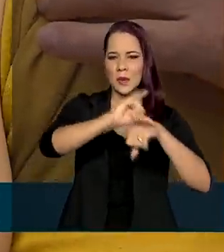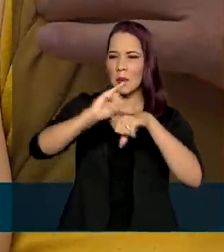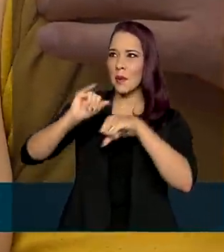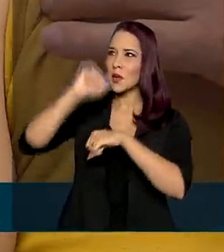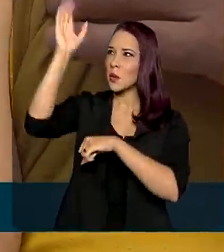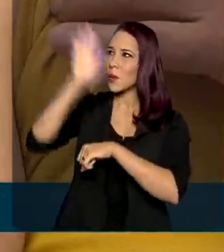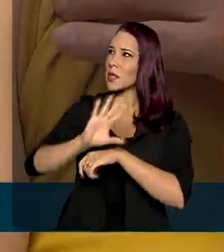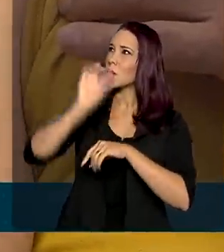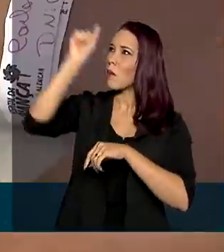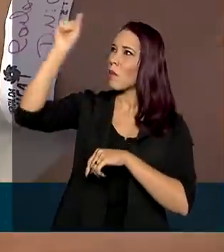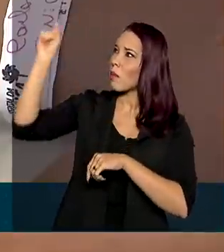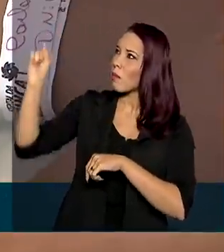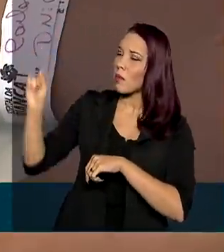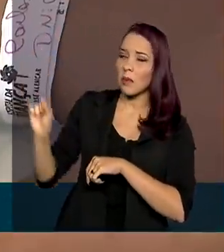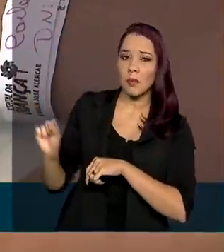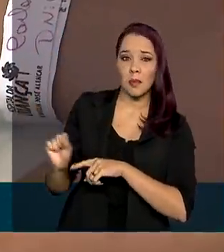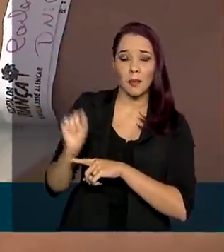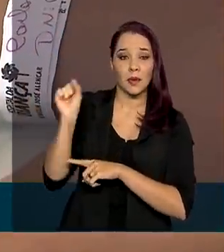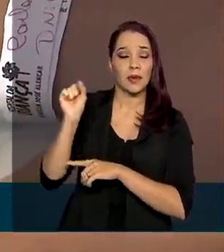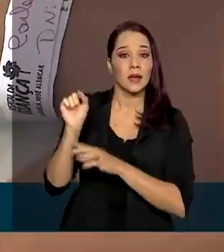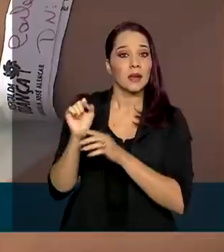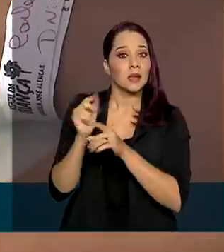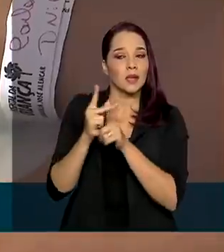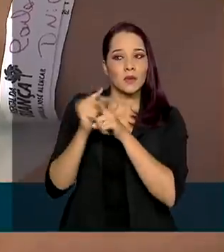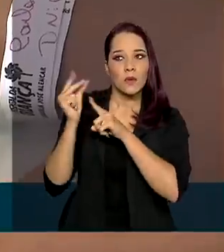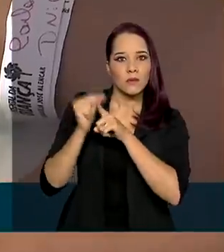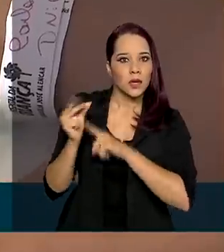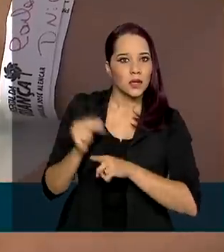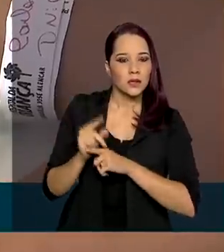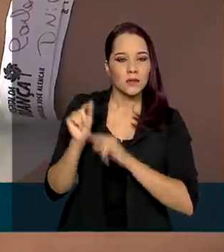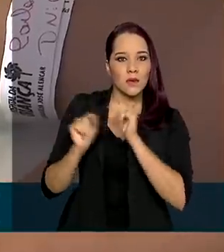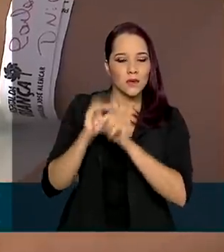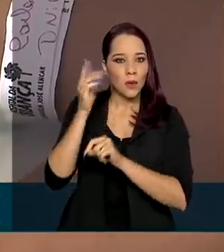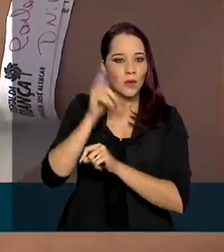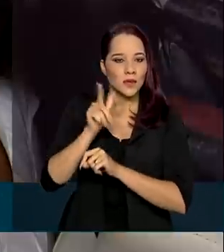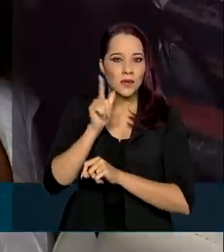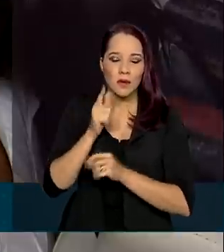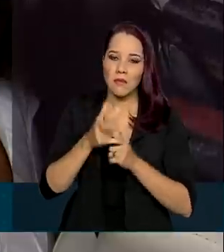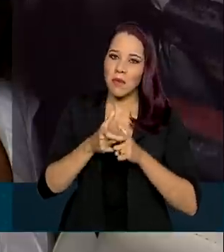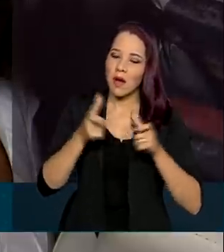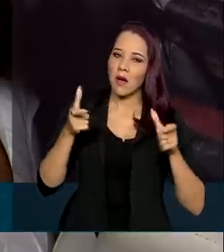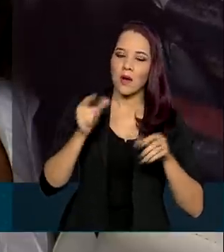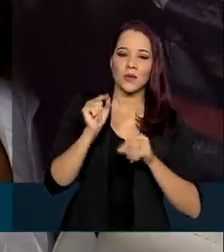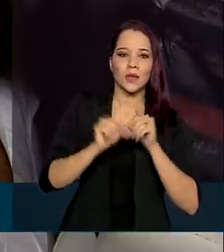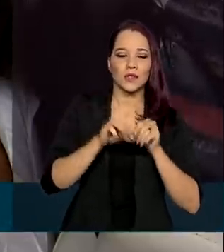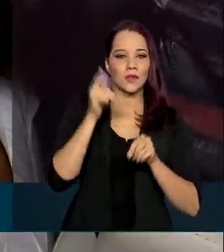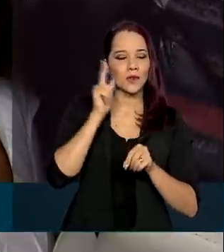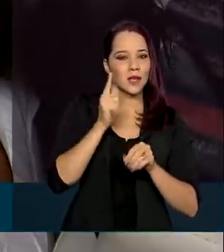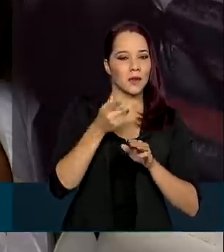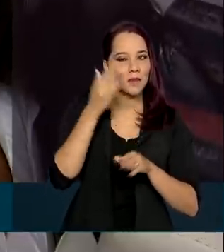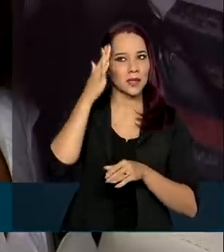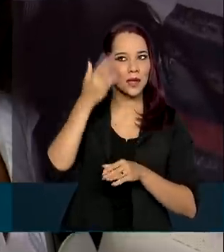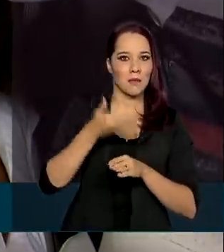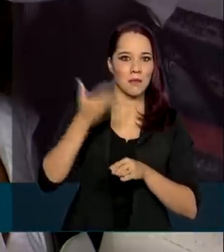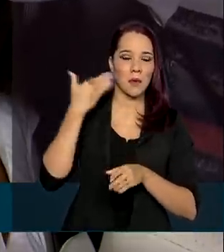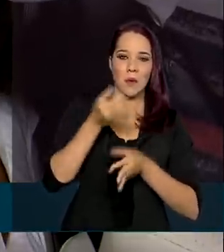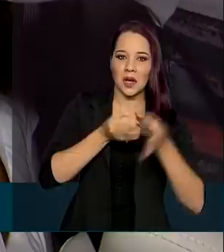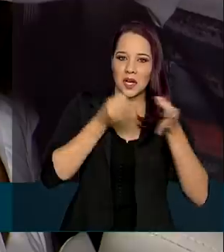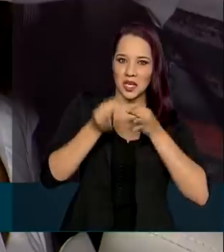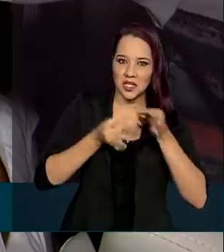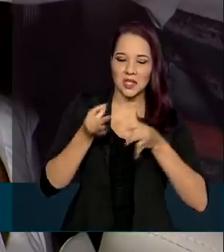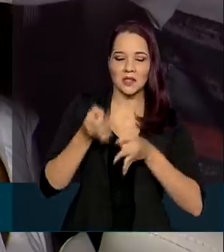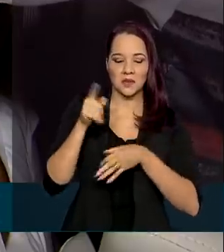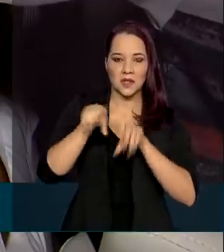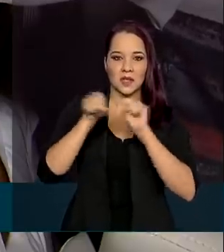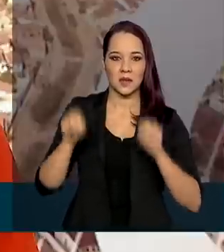país e as conquistas são muito maiores hoje do que o que a gente pode colocar como críticas frente